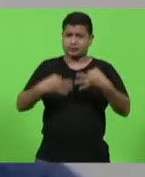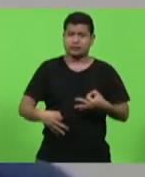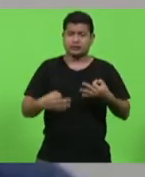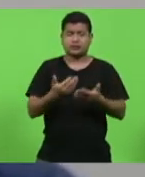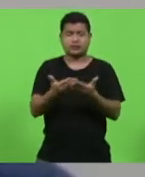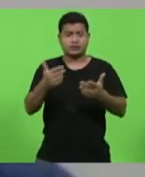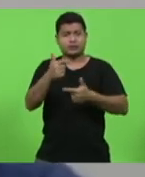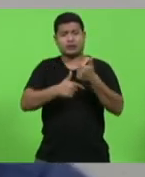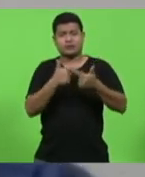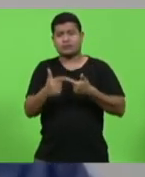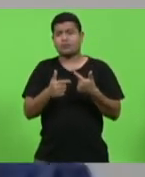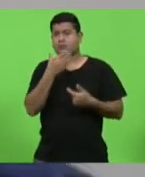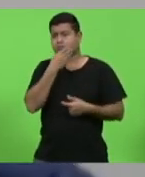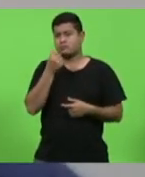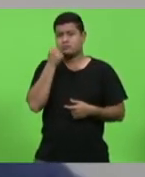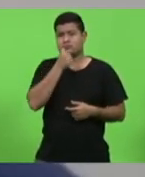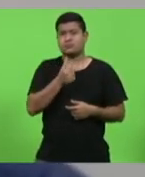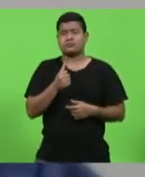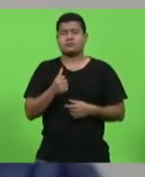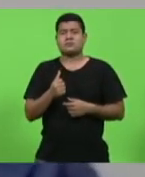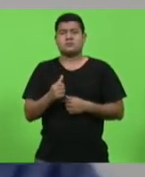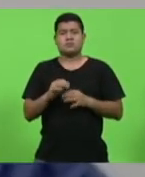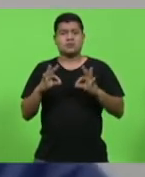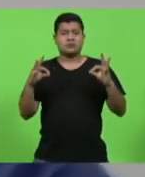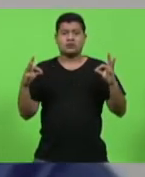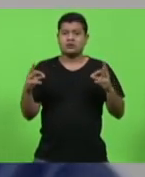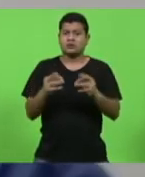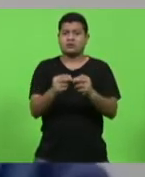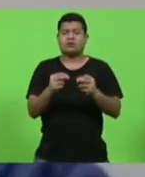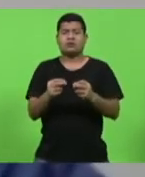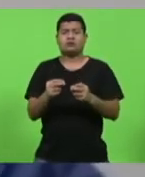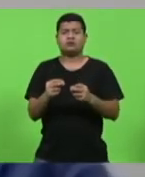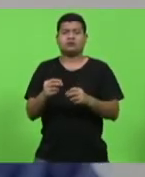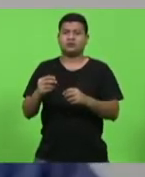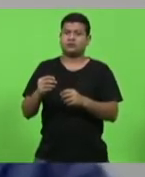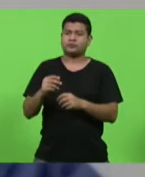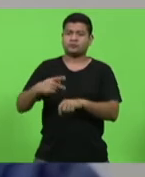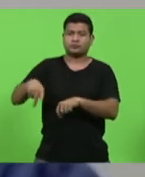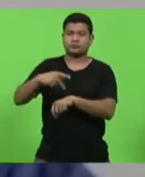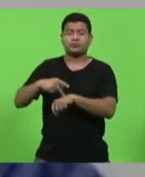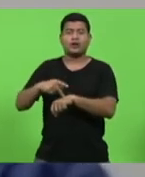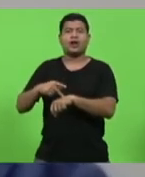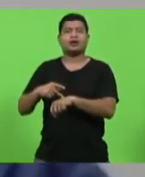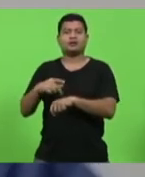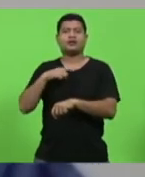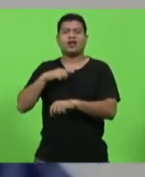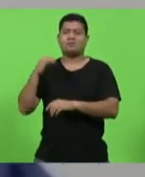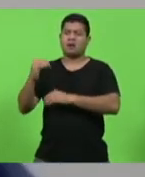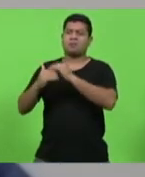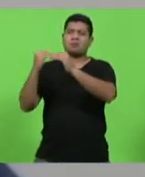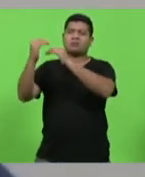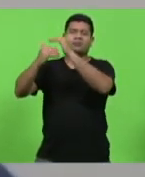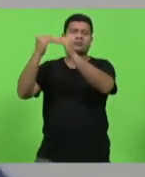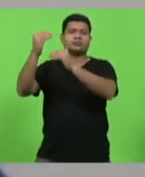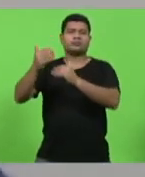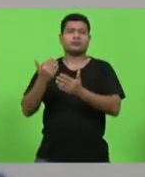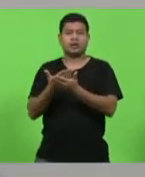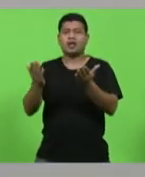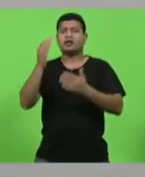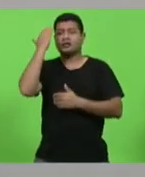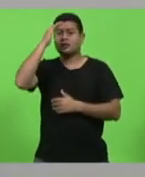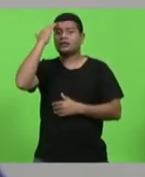trabalhadoras. Todas as nações desenvolvidas compreenderam que